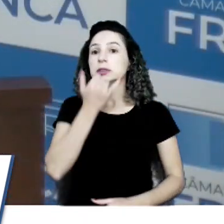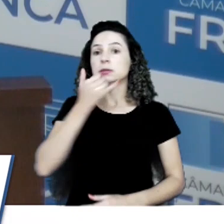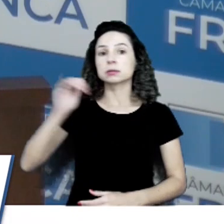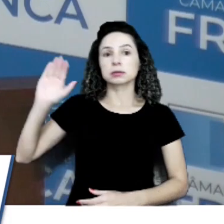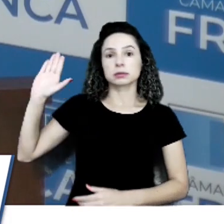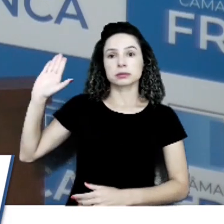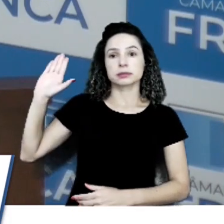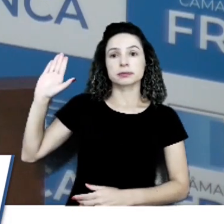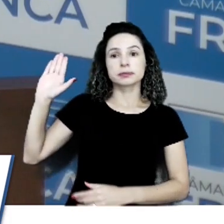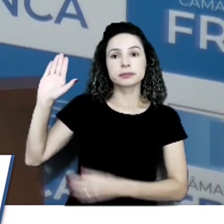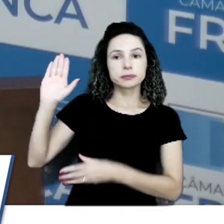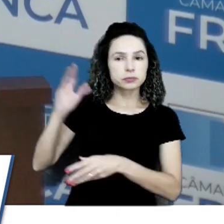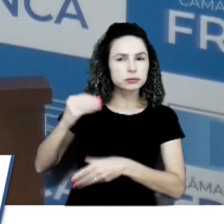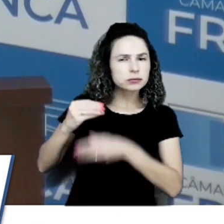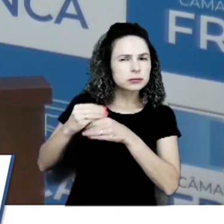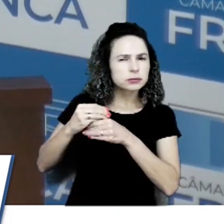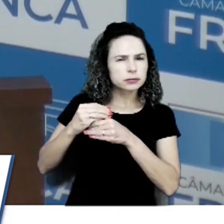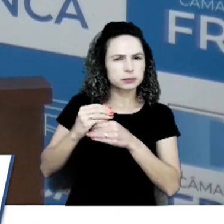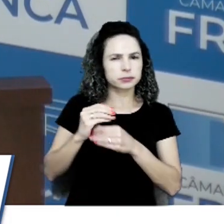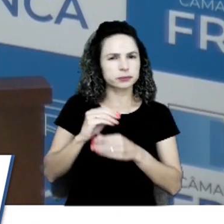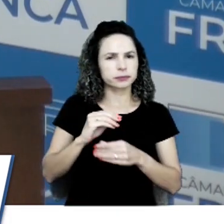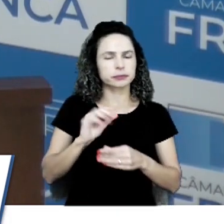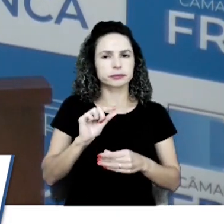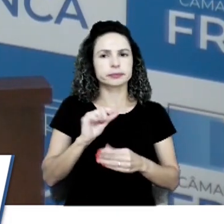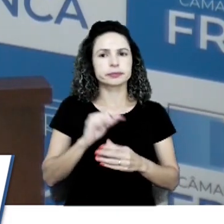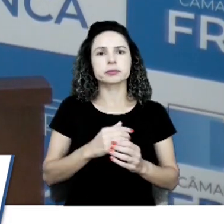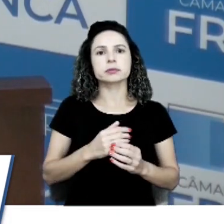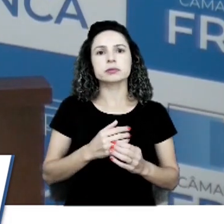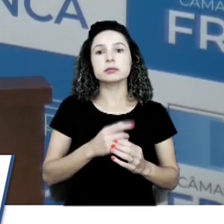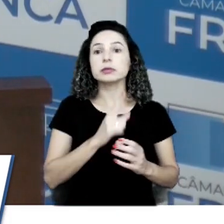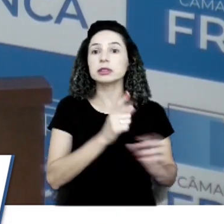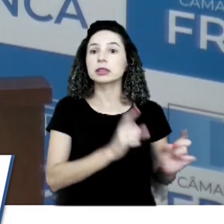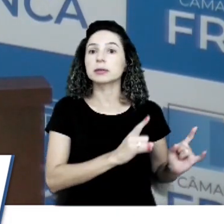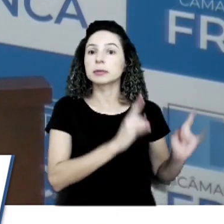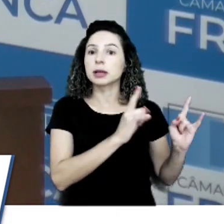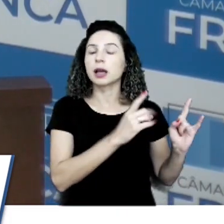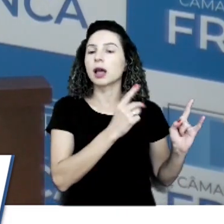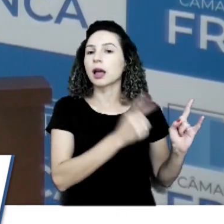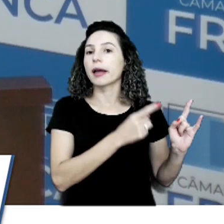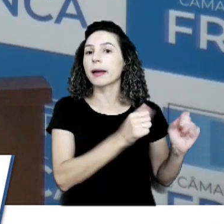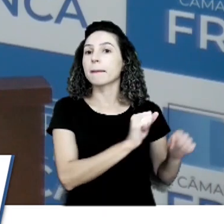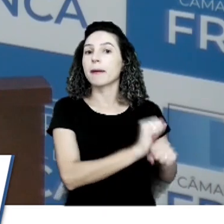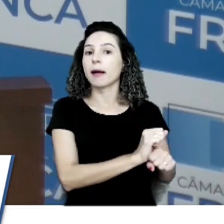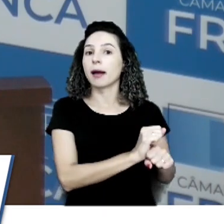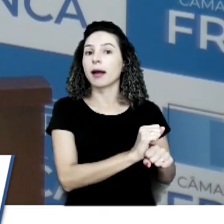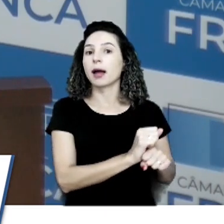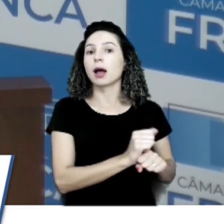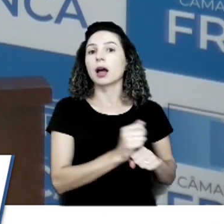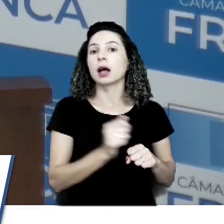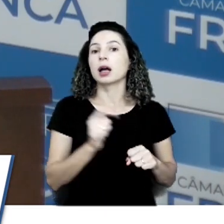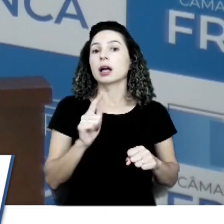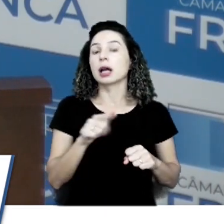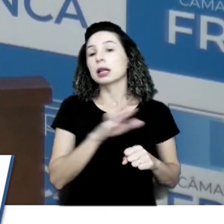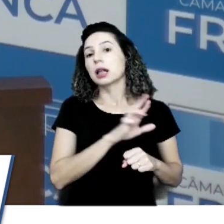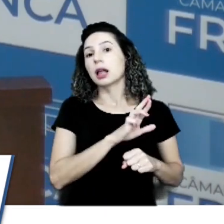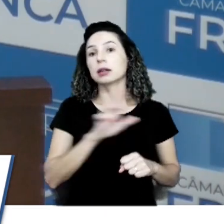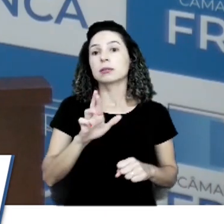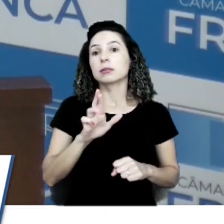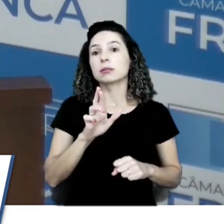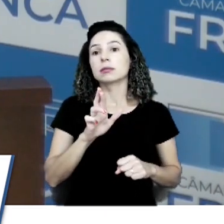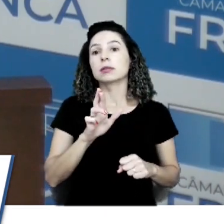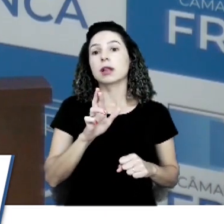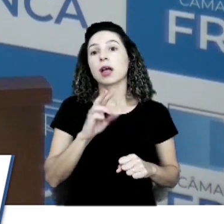para não te atrapalhar também. Esse prédio se sabe que é um bom tempo. E essa resposta aí que está sendo ampliada